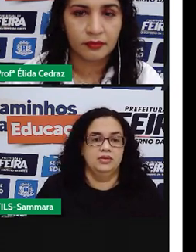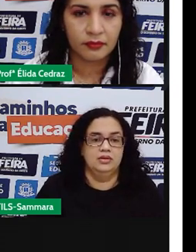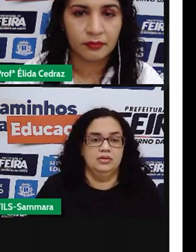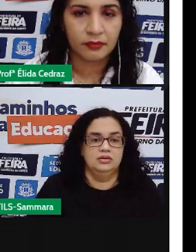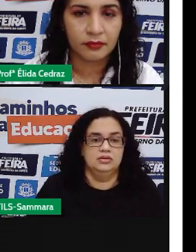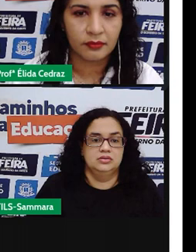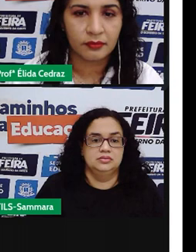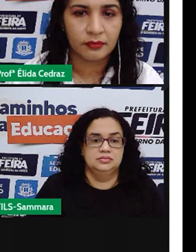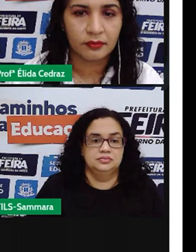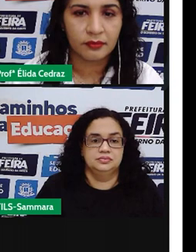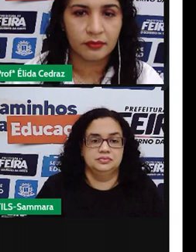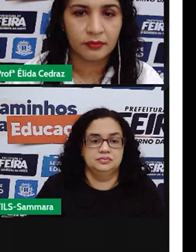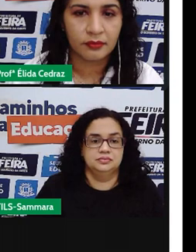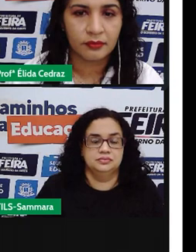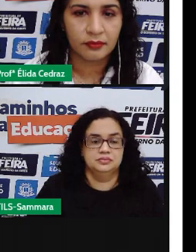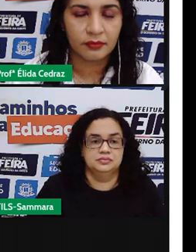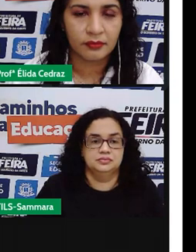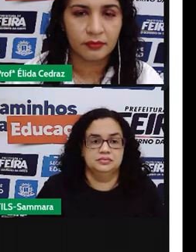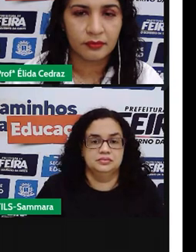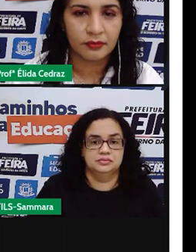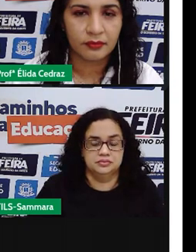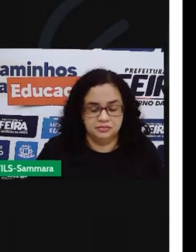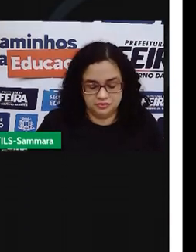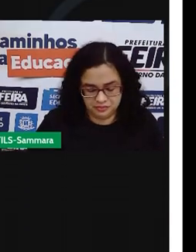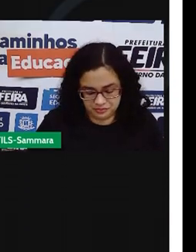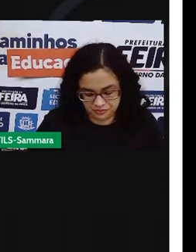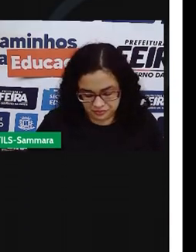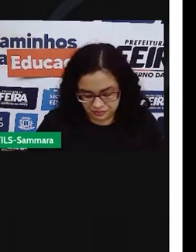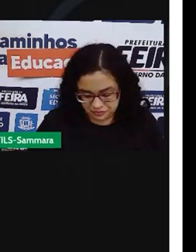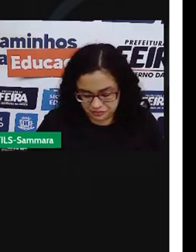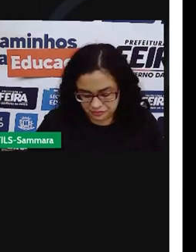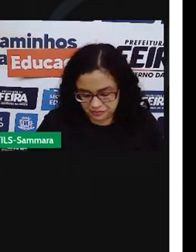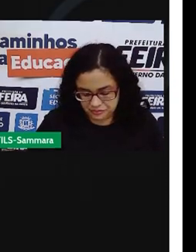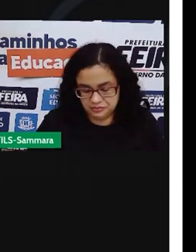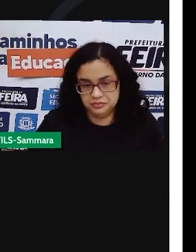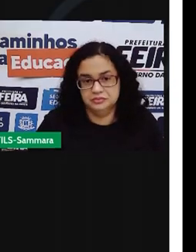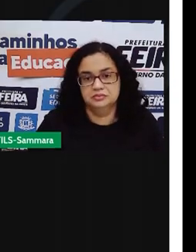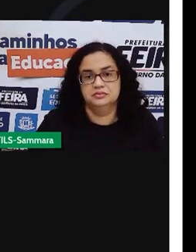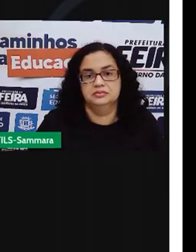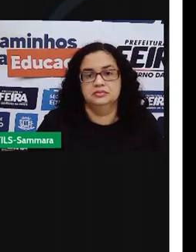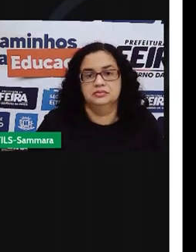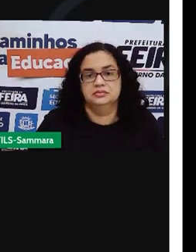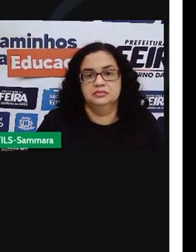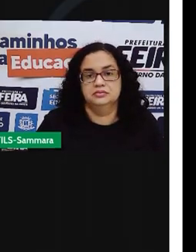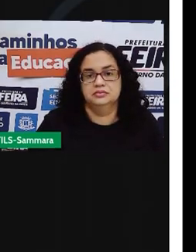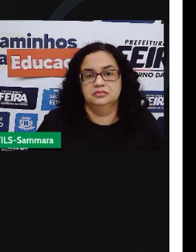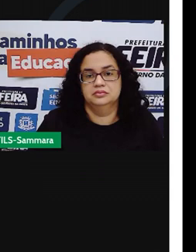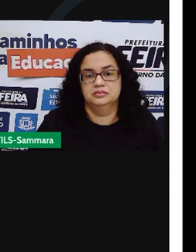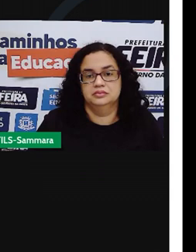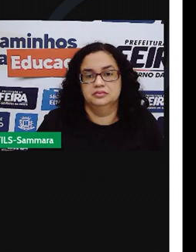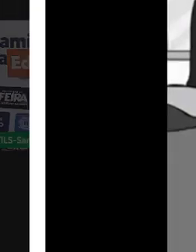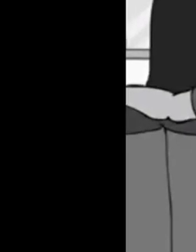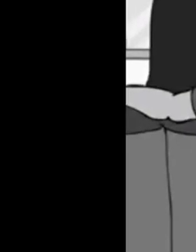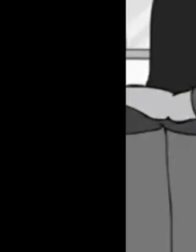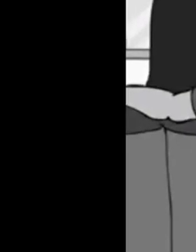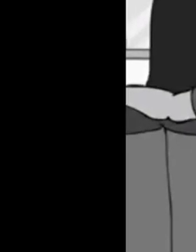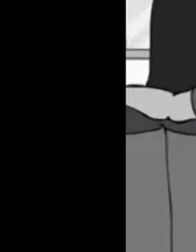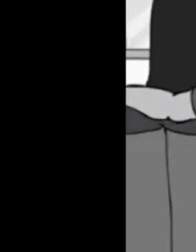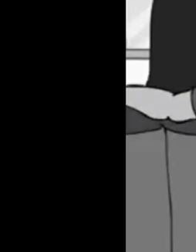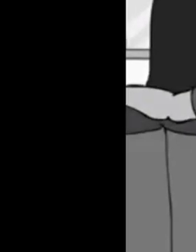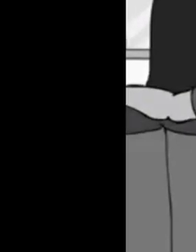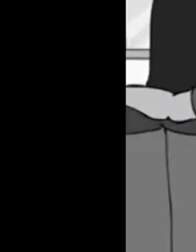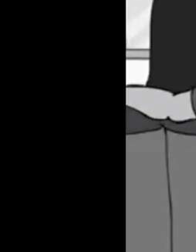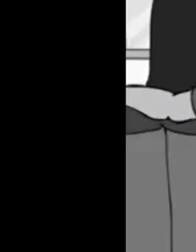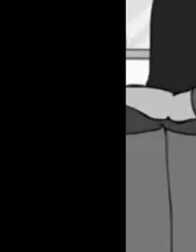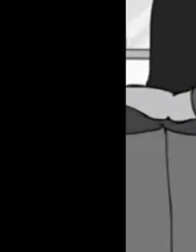Mas mãe, esse tênis é muito massa. Correr bonita, a gente pode correr mais rápido que um raio, saltar mais alto do que um homem pulga. Com esse tênis, eu vou virar um